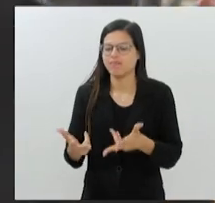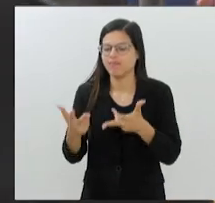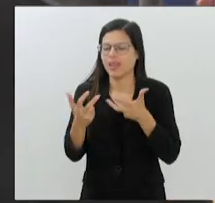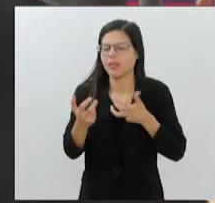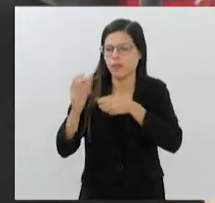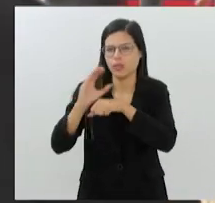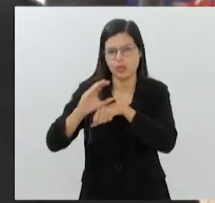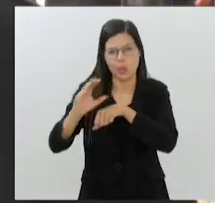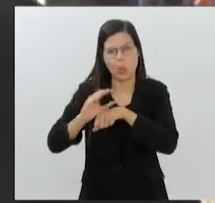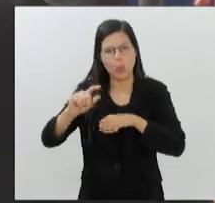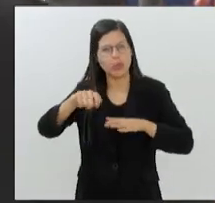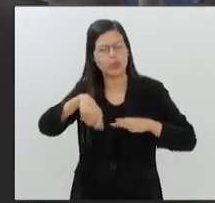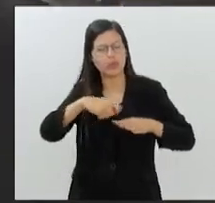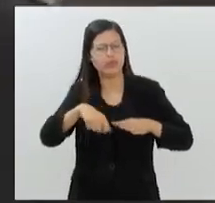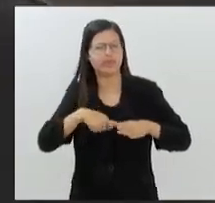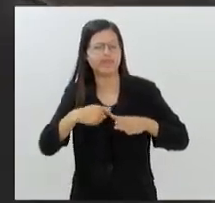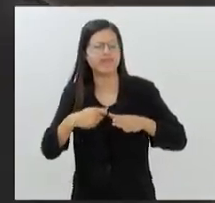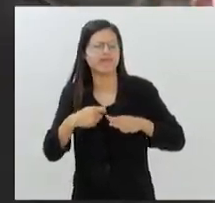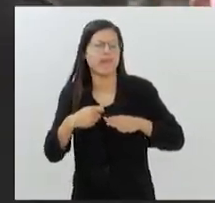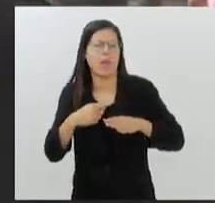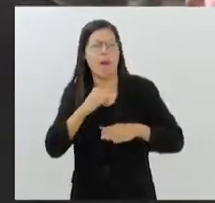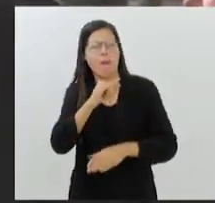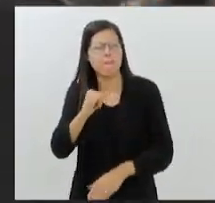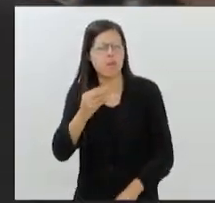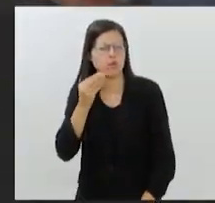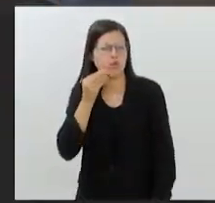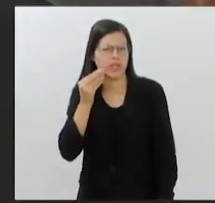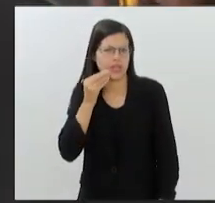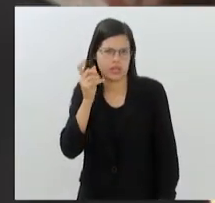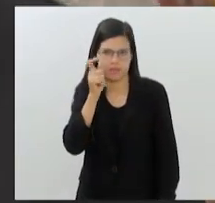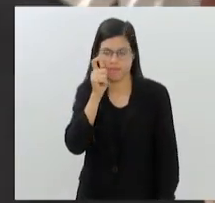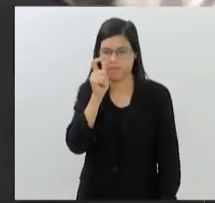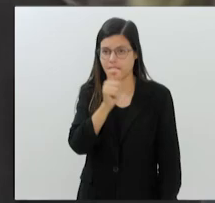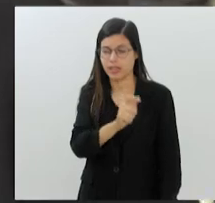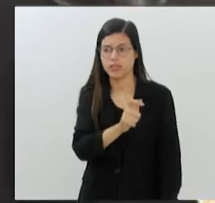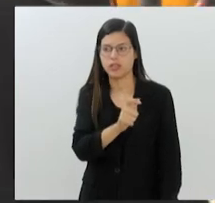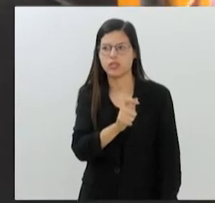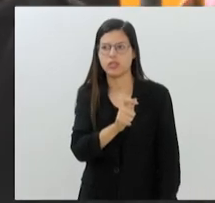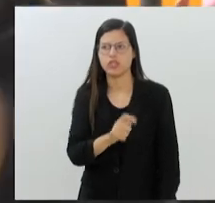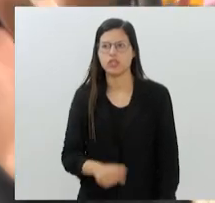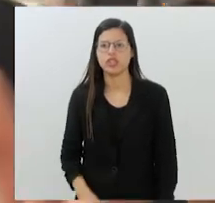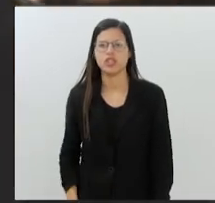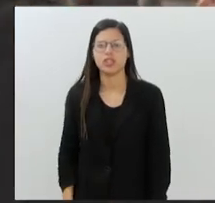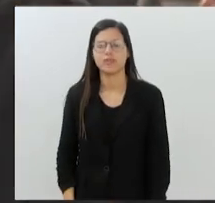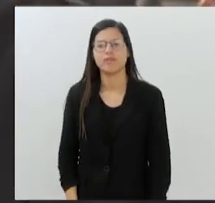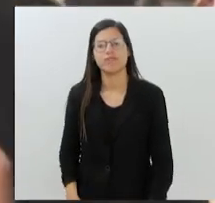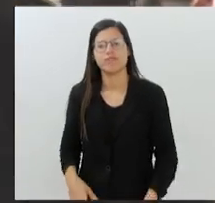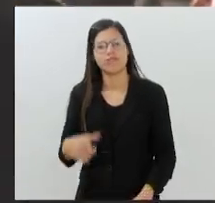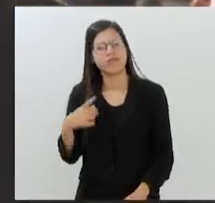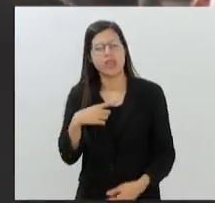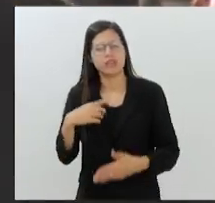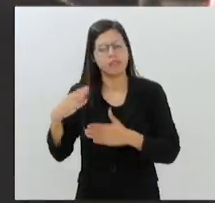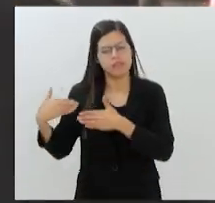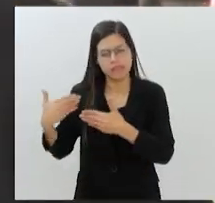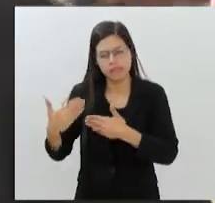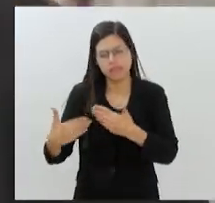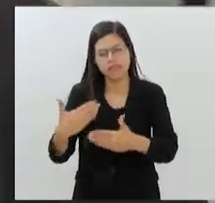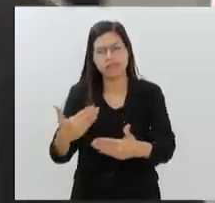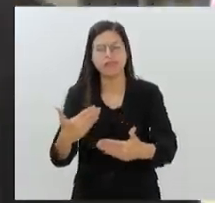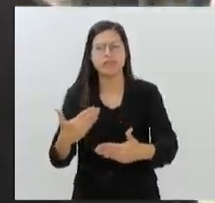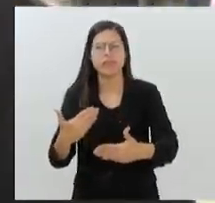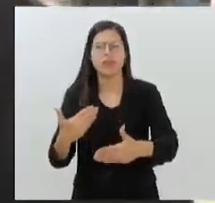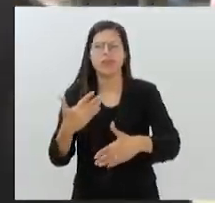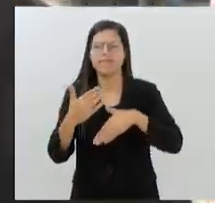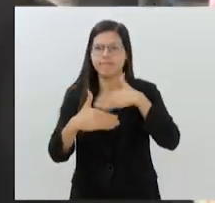porta interessante, enfim, de oportunidade mesmo, pra trilhar uma carreira, pra construir uma